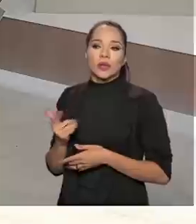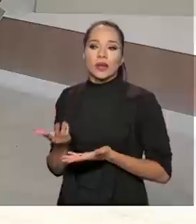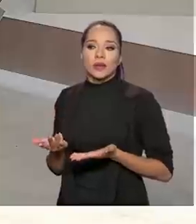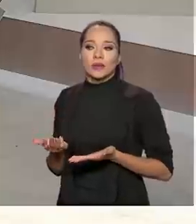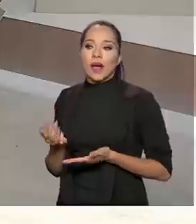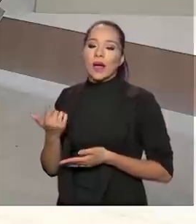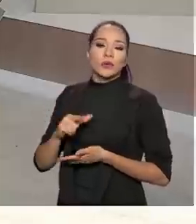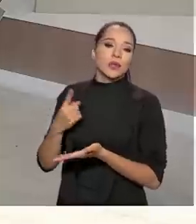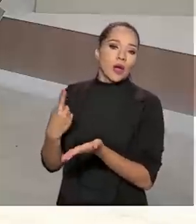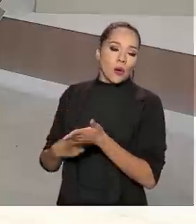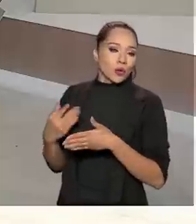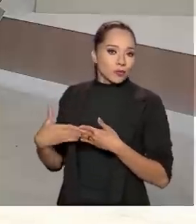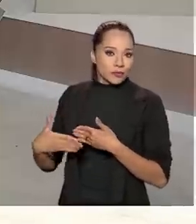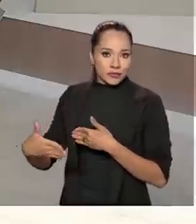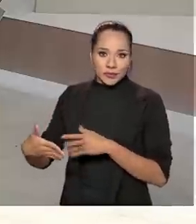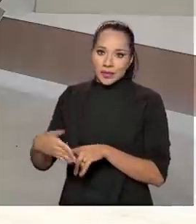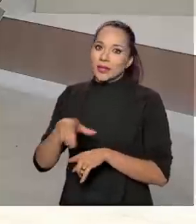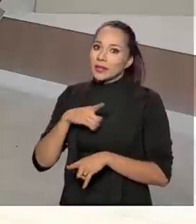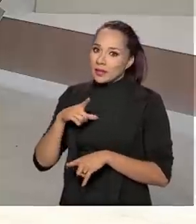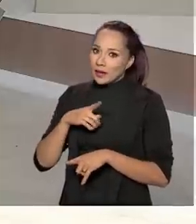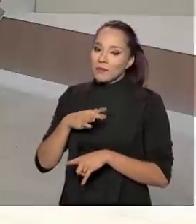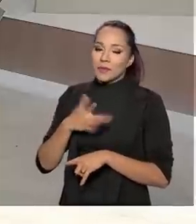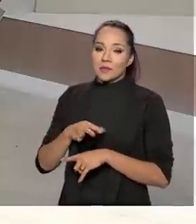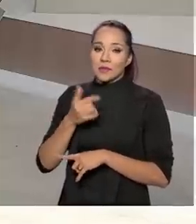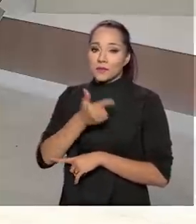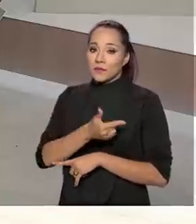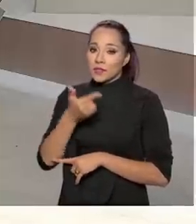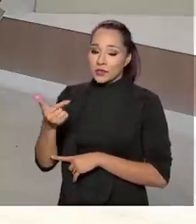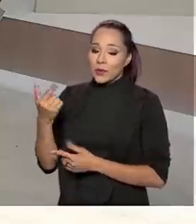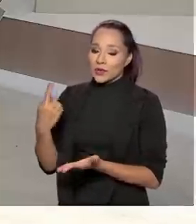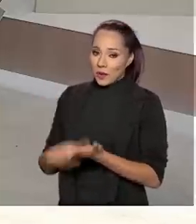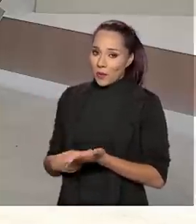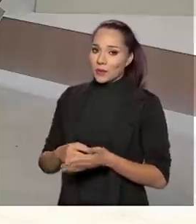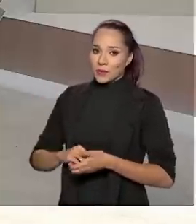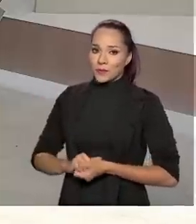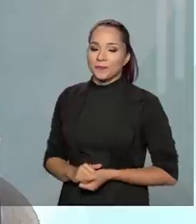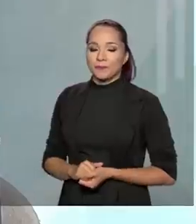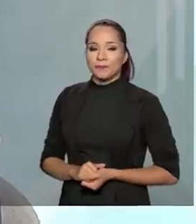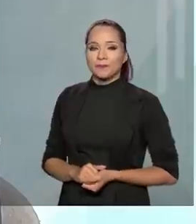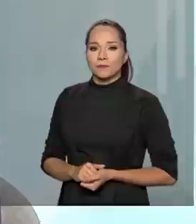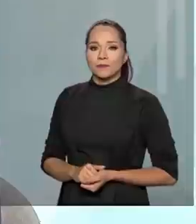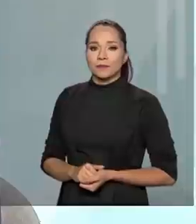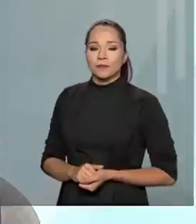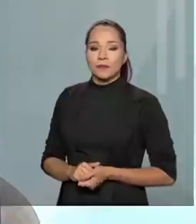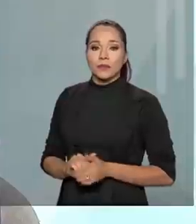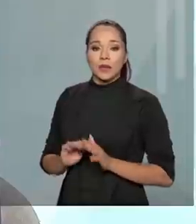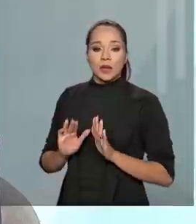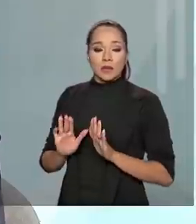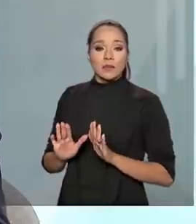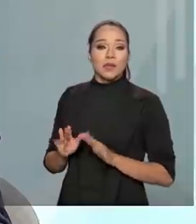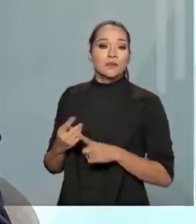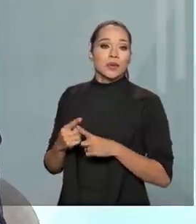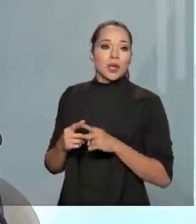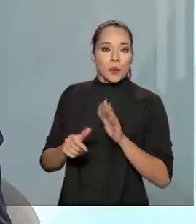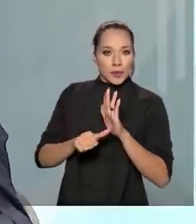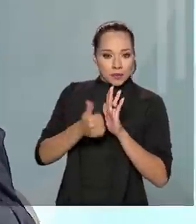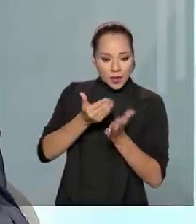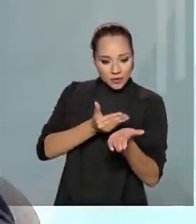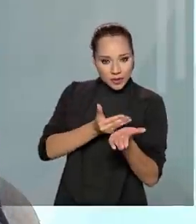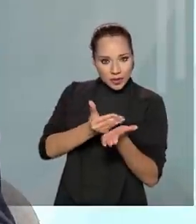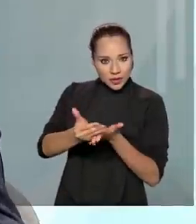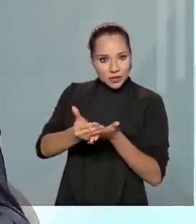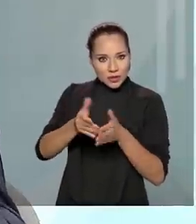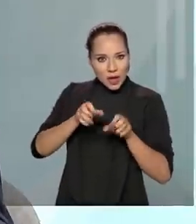acordos em andamento, hoje nós temos cerca de 22 acordos em andamento. Mas sim porque o primeiro início da